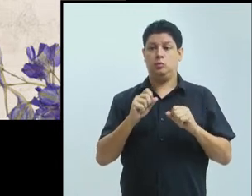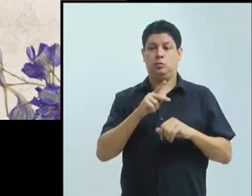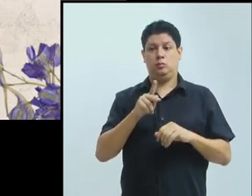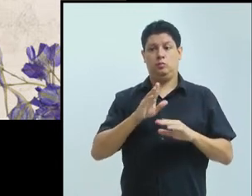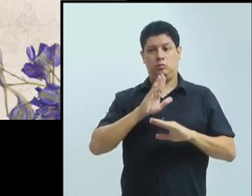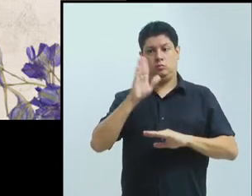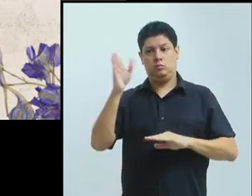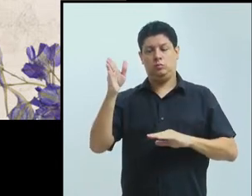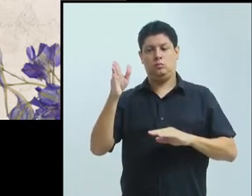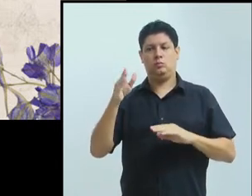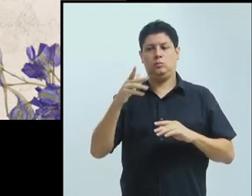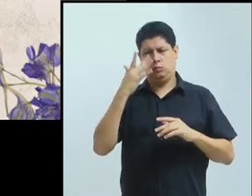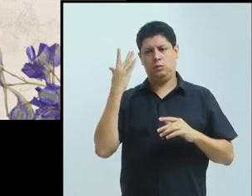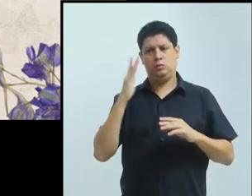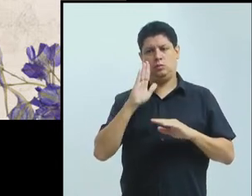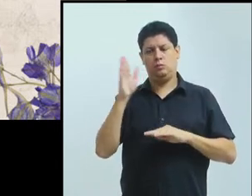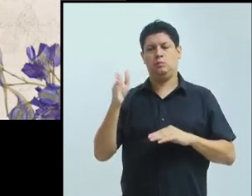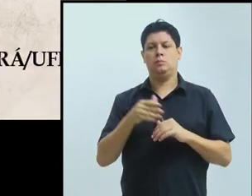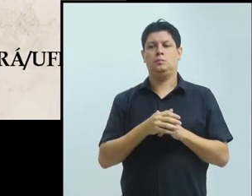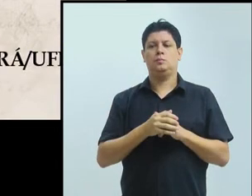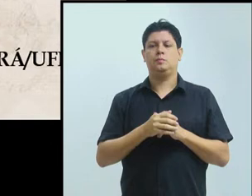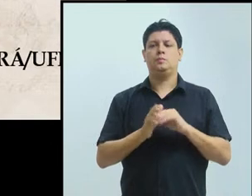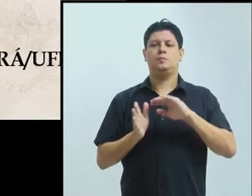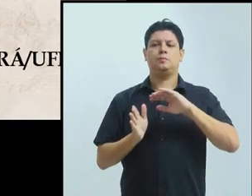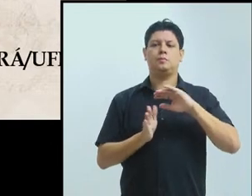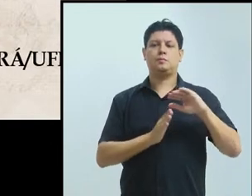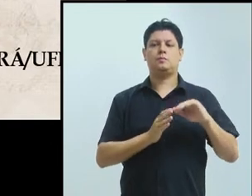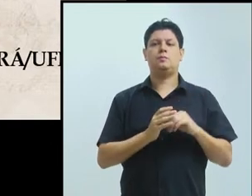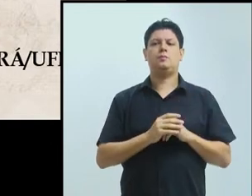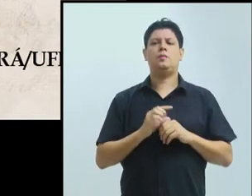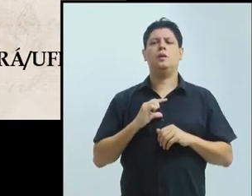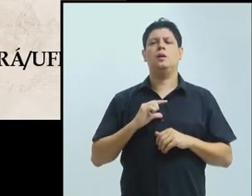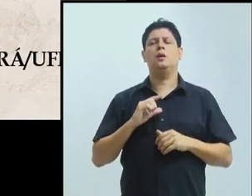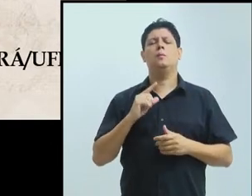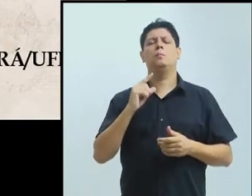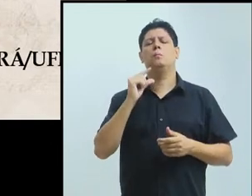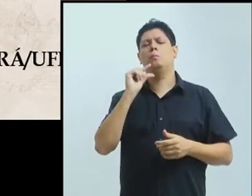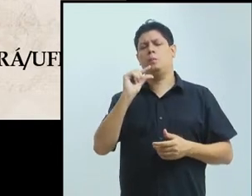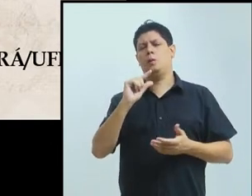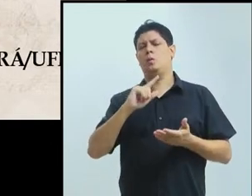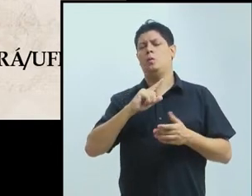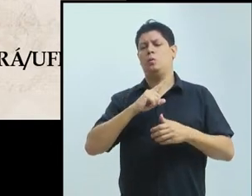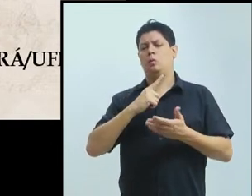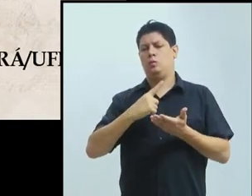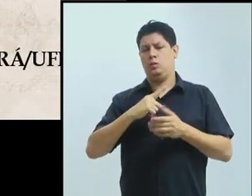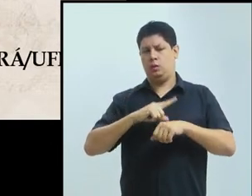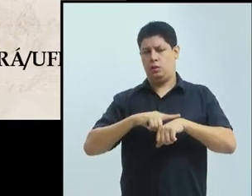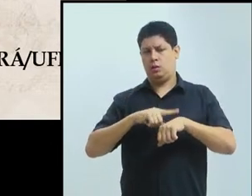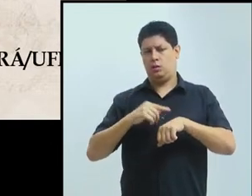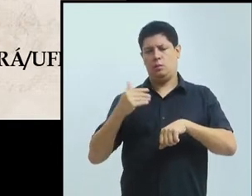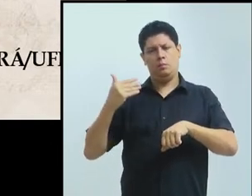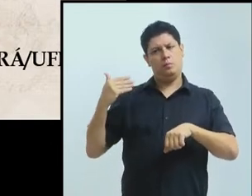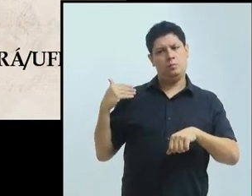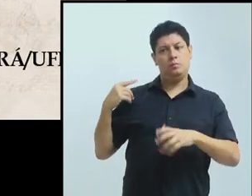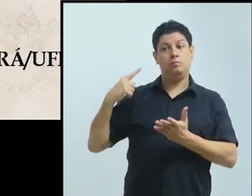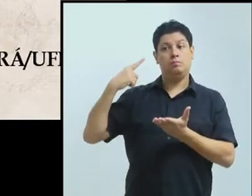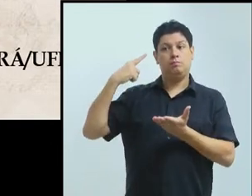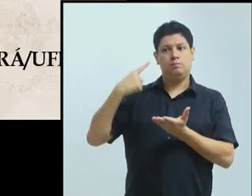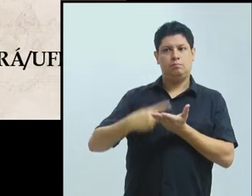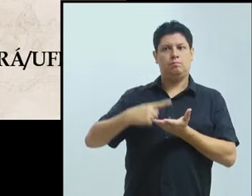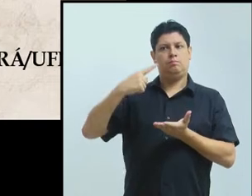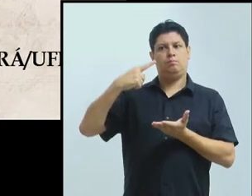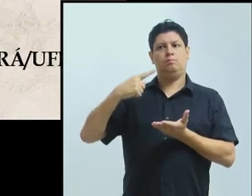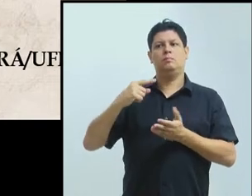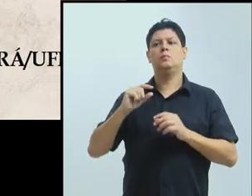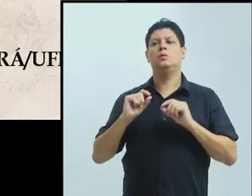um acordo que se chama Acordo Marco. O Acordo Marco, esse Acordo